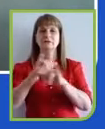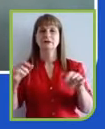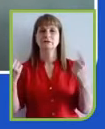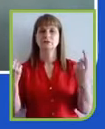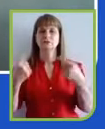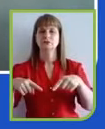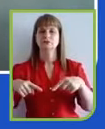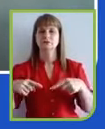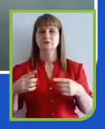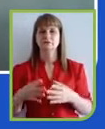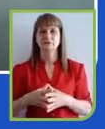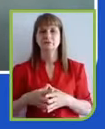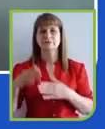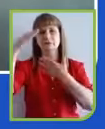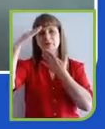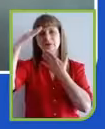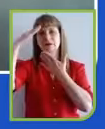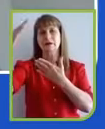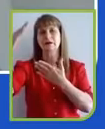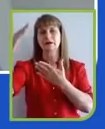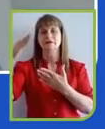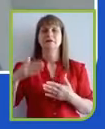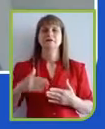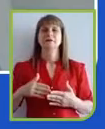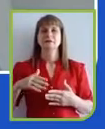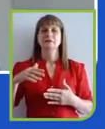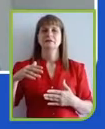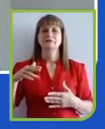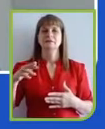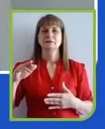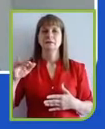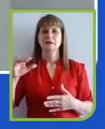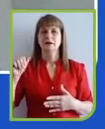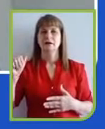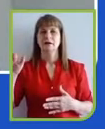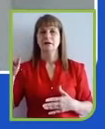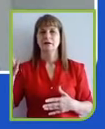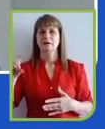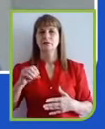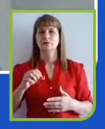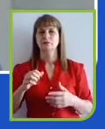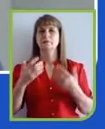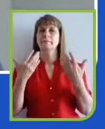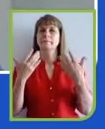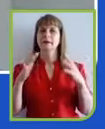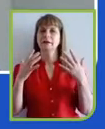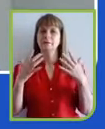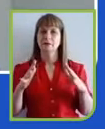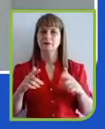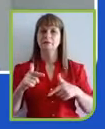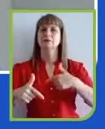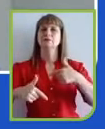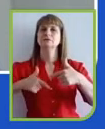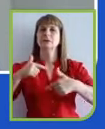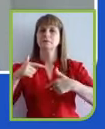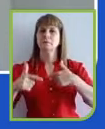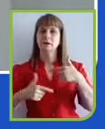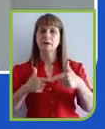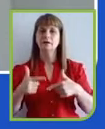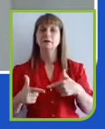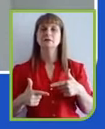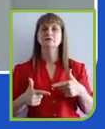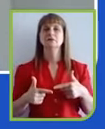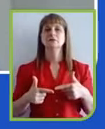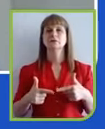Obrigado, Ricardo. Também parabenizo pelo trabalho feito, essa consolidação que bebeu de